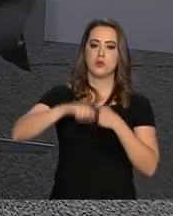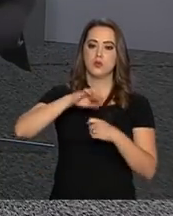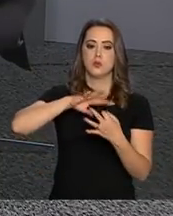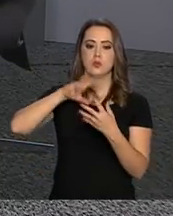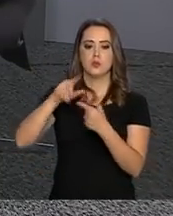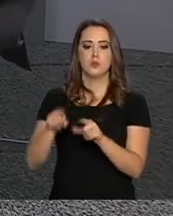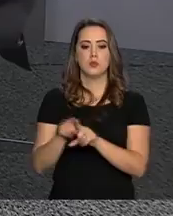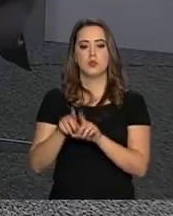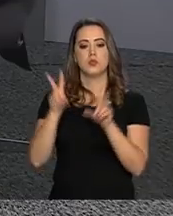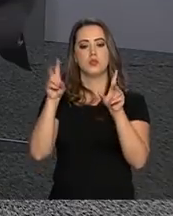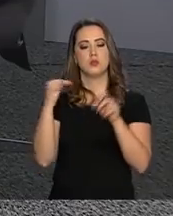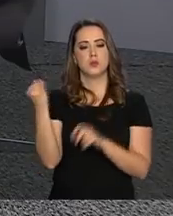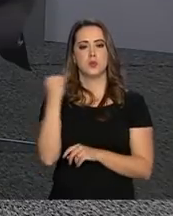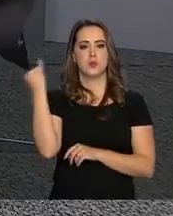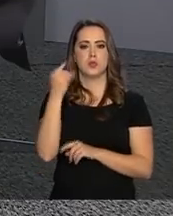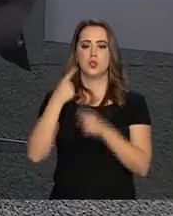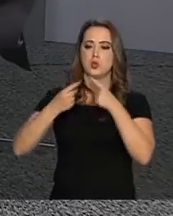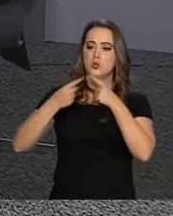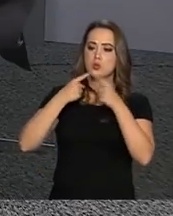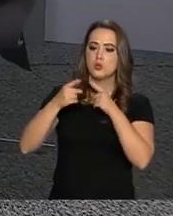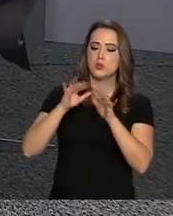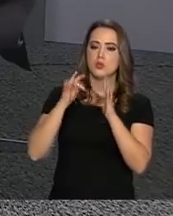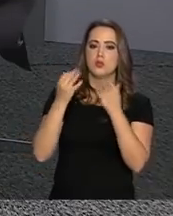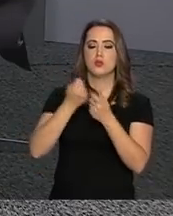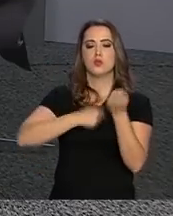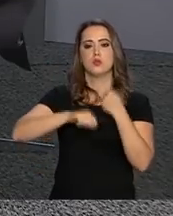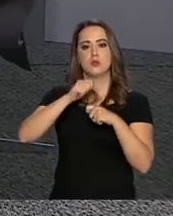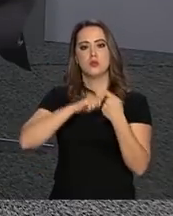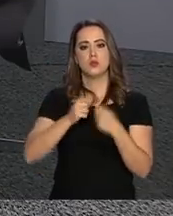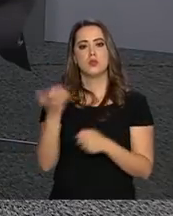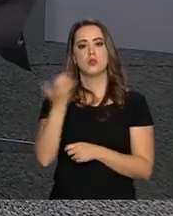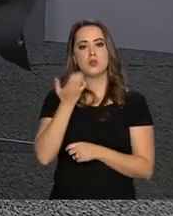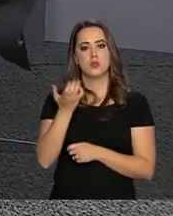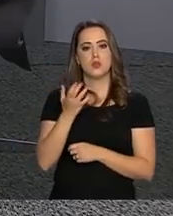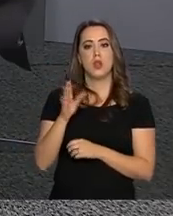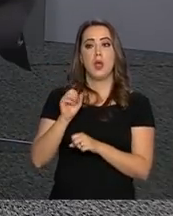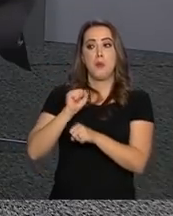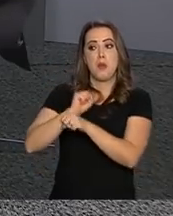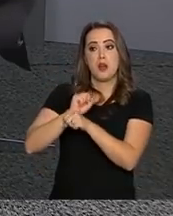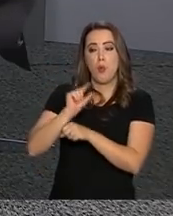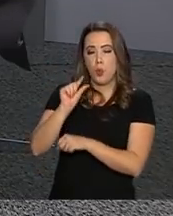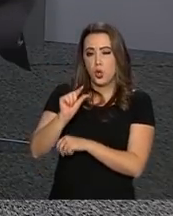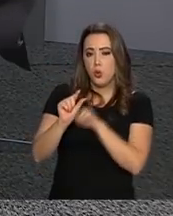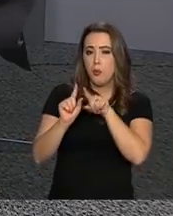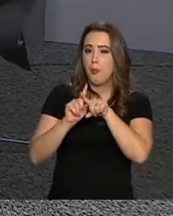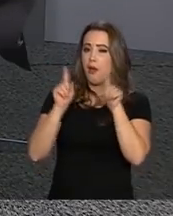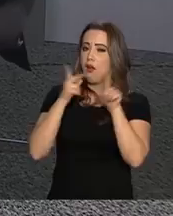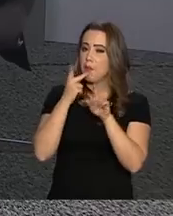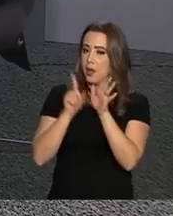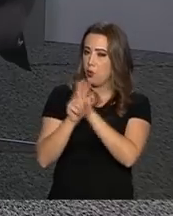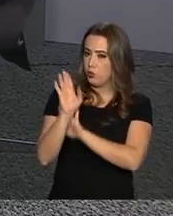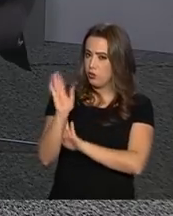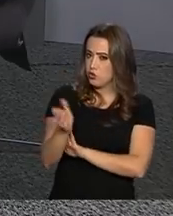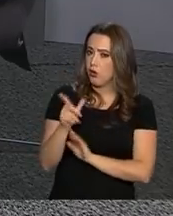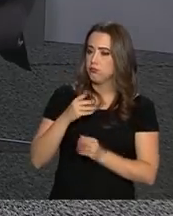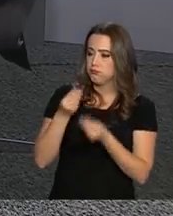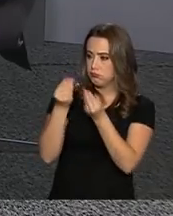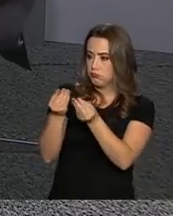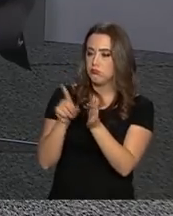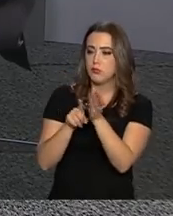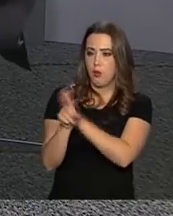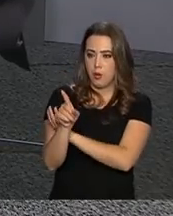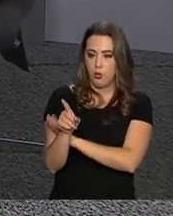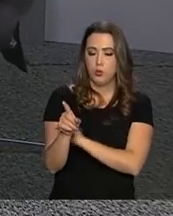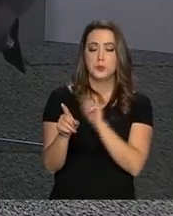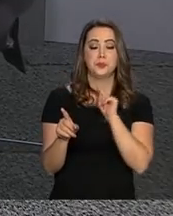mundial, tema que vai ser discutido no Fórum Econômico Mundial. Eu queria chamar um pequeno intervalo, mas já queria deixar uma pergunta para o senhor. Que